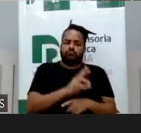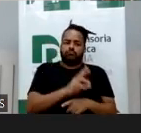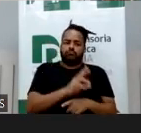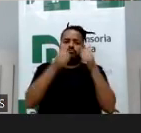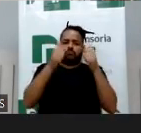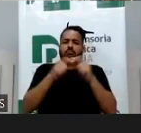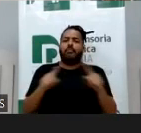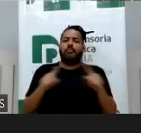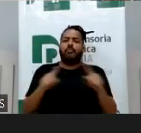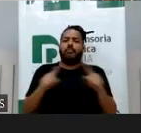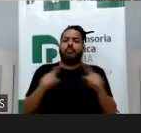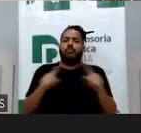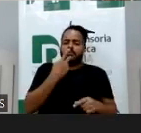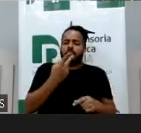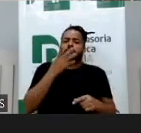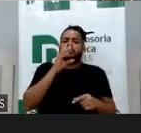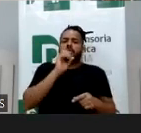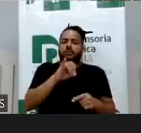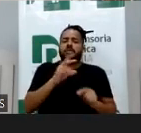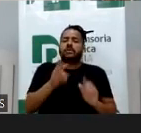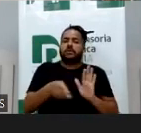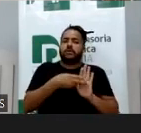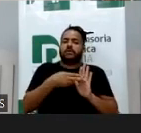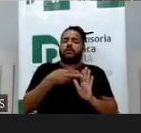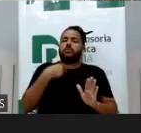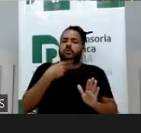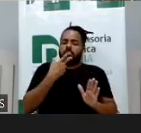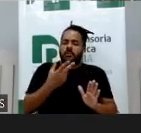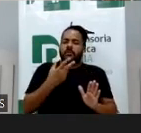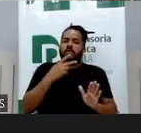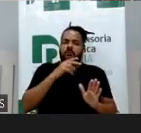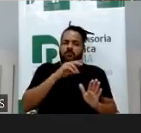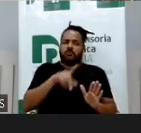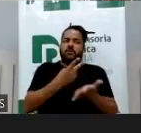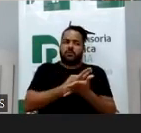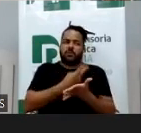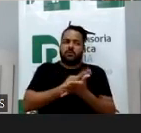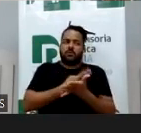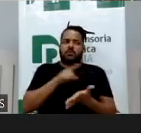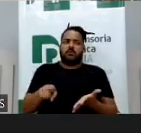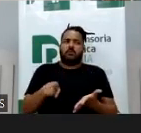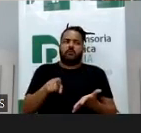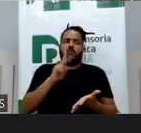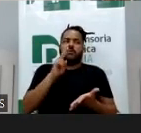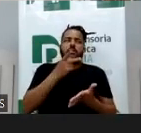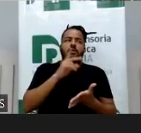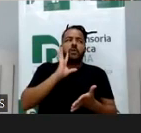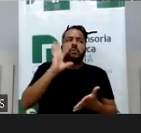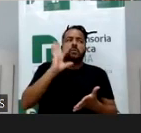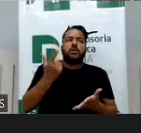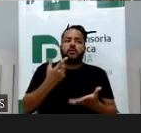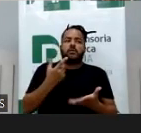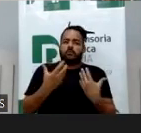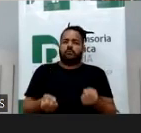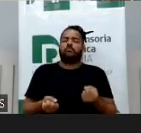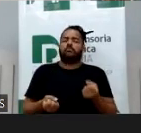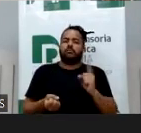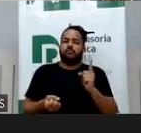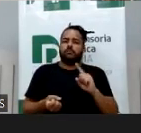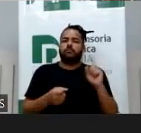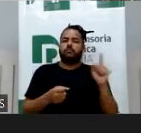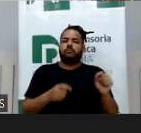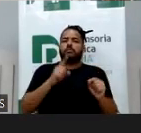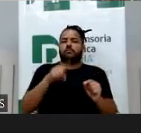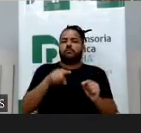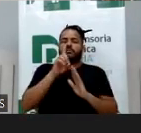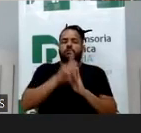mim a melhor forma possível inclusive é assumir que isso aqui é um erro e que não vai mais acontecer, tá? Para a gente garantir à juíza que o seu